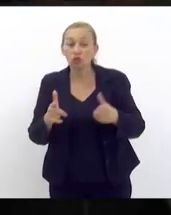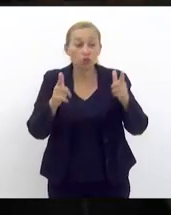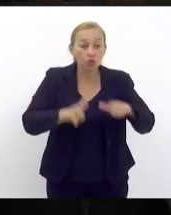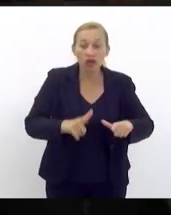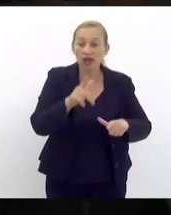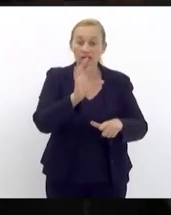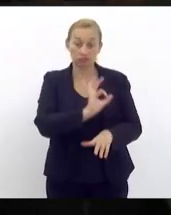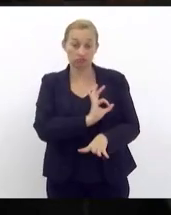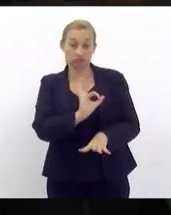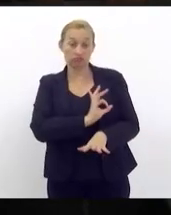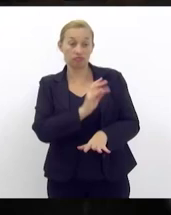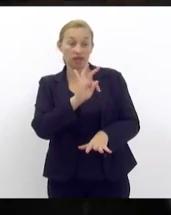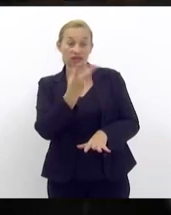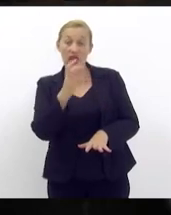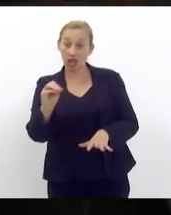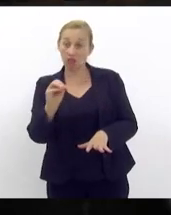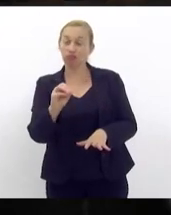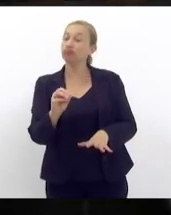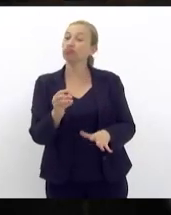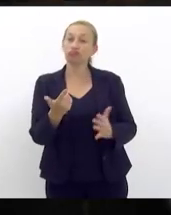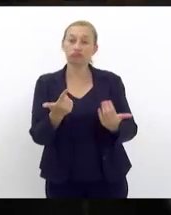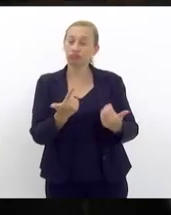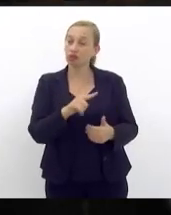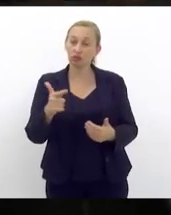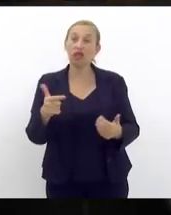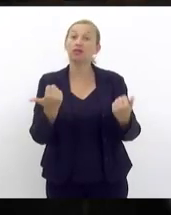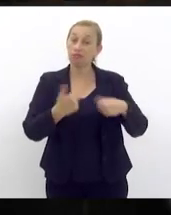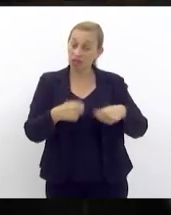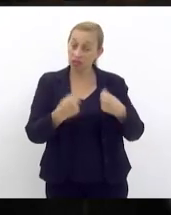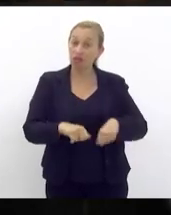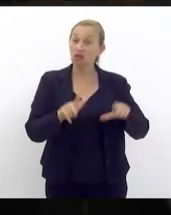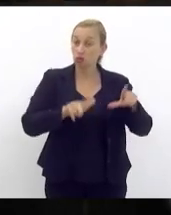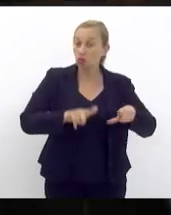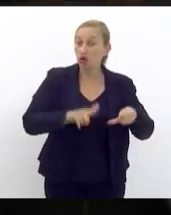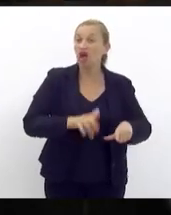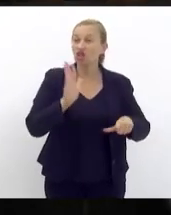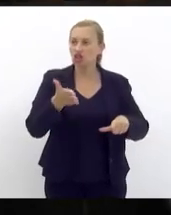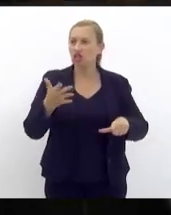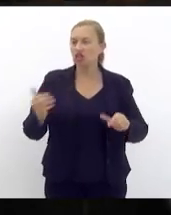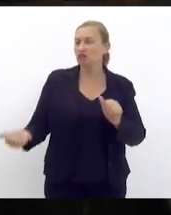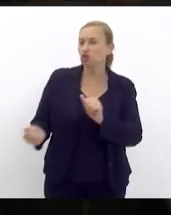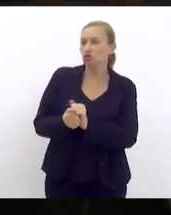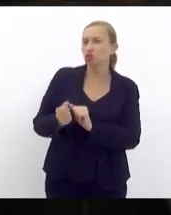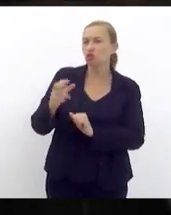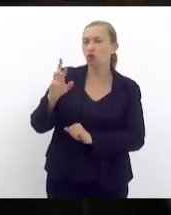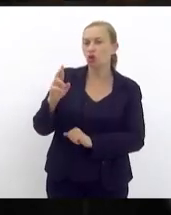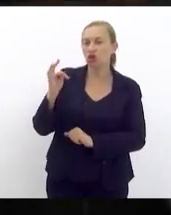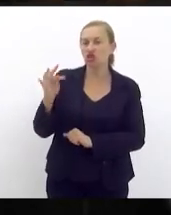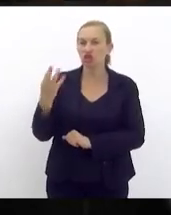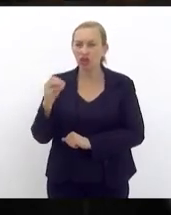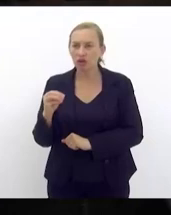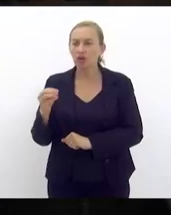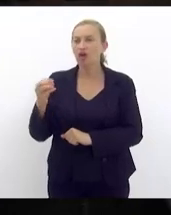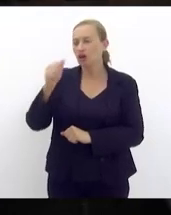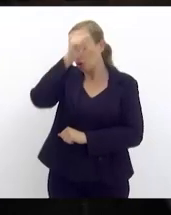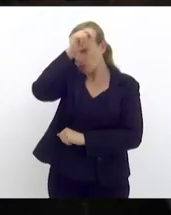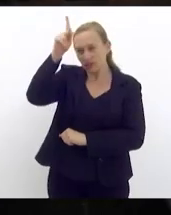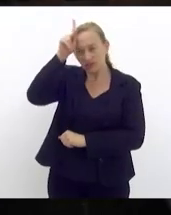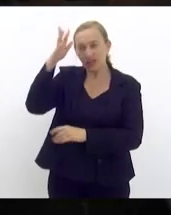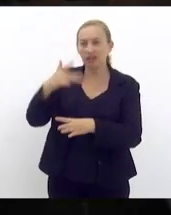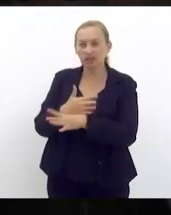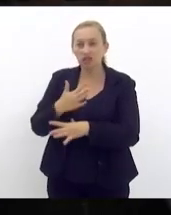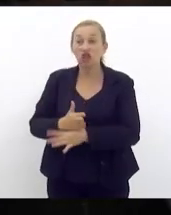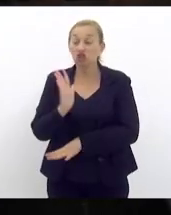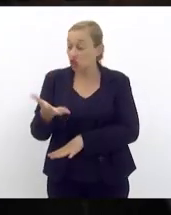e a gente precisa desse batalhão de polícia militar eu já tive numa agenda junto ao Rogério que é o prefeiturado da cidade e o Rogério